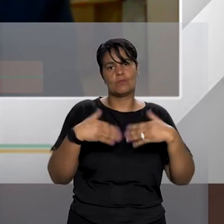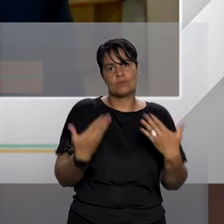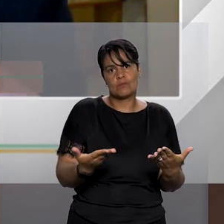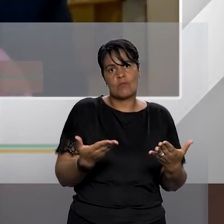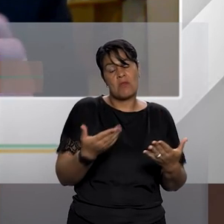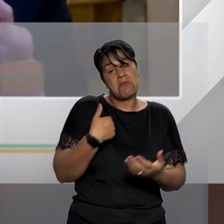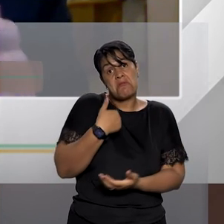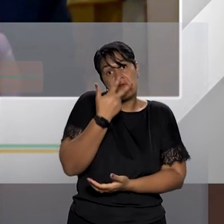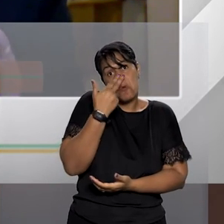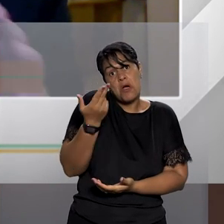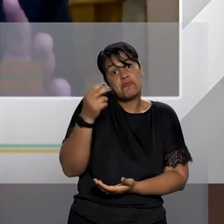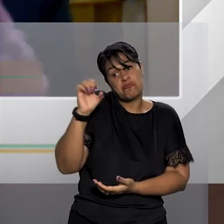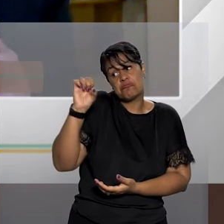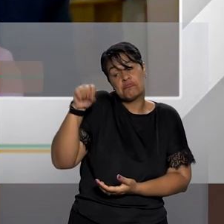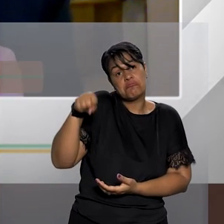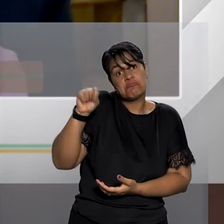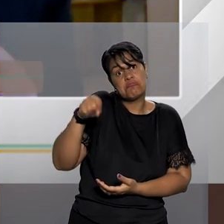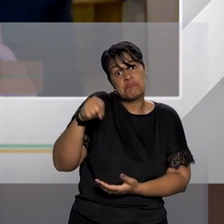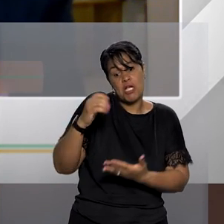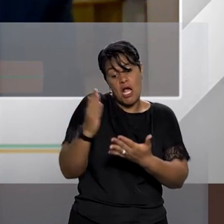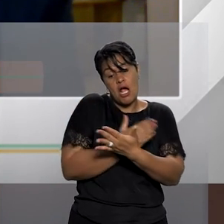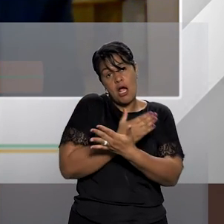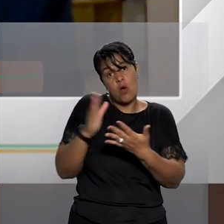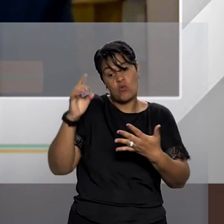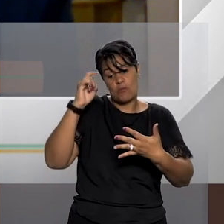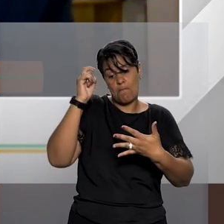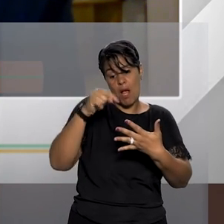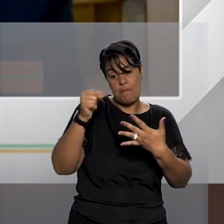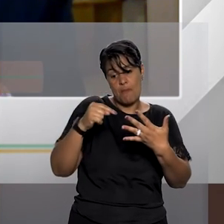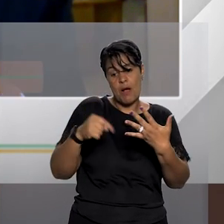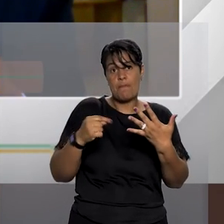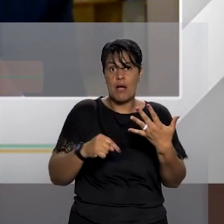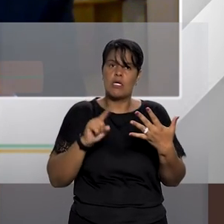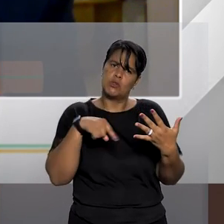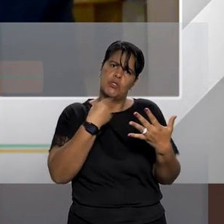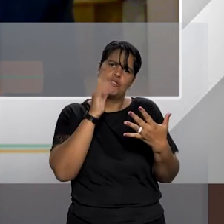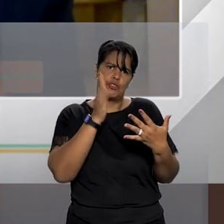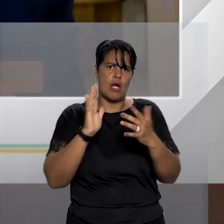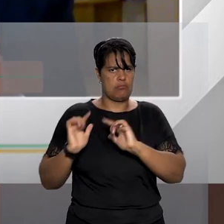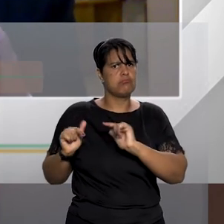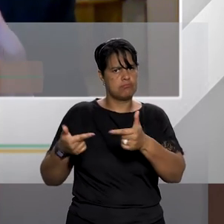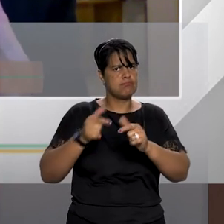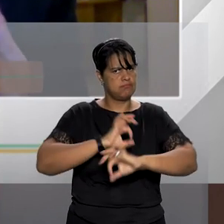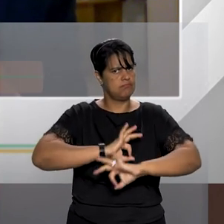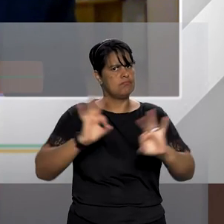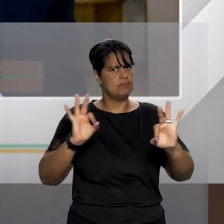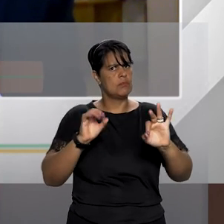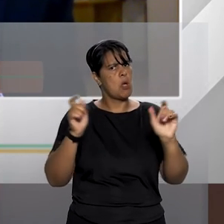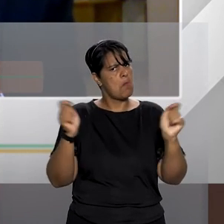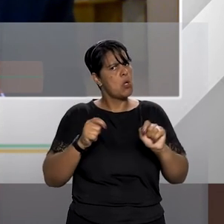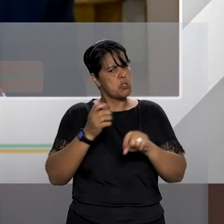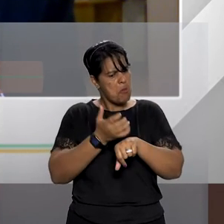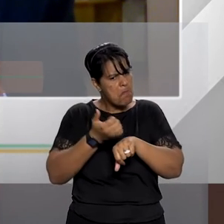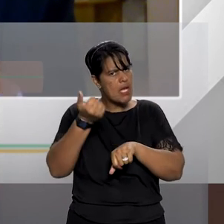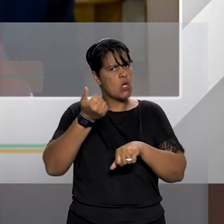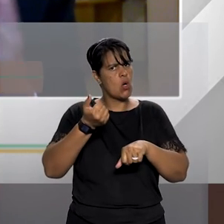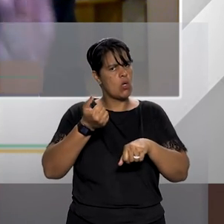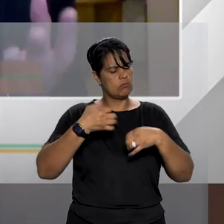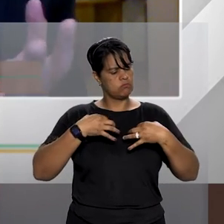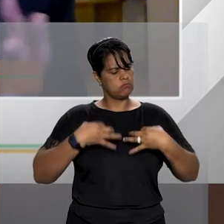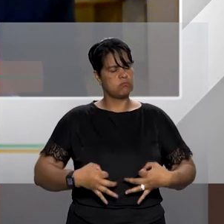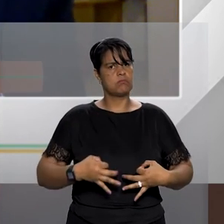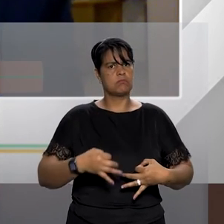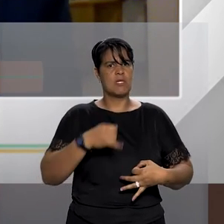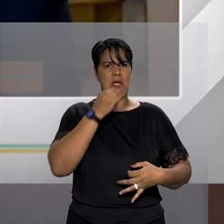acho que sim alguns pontos nós já temos um pouquinho mais de maturidade nós poderíamos ter uma melhor disciplina por exemplo nas